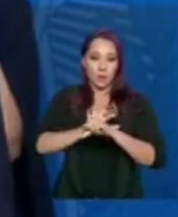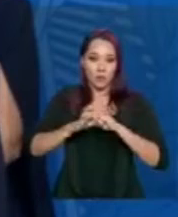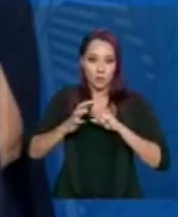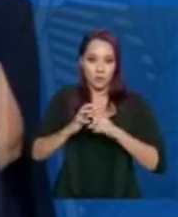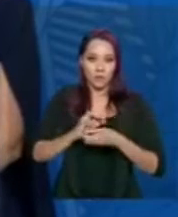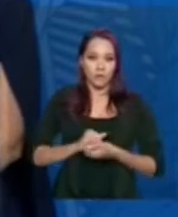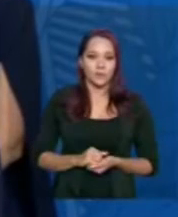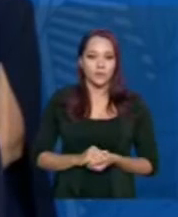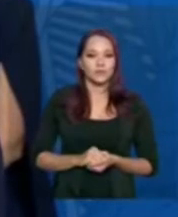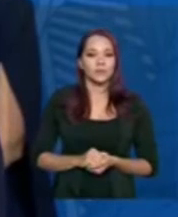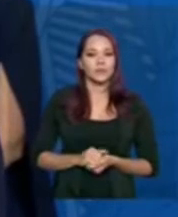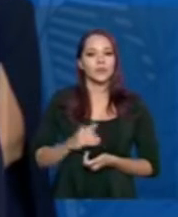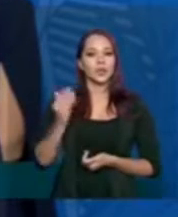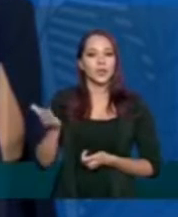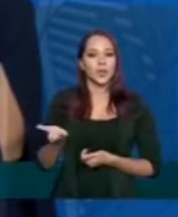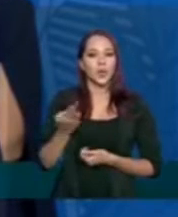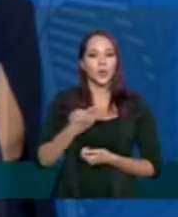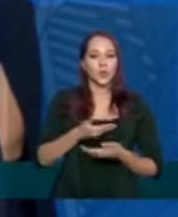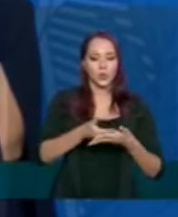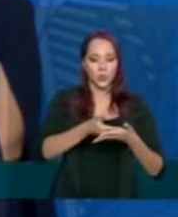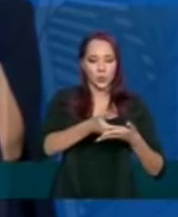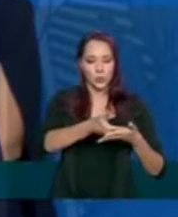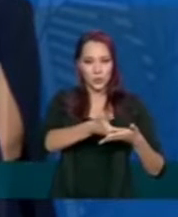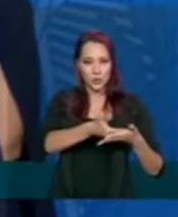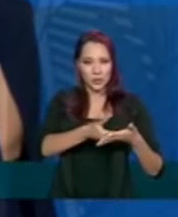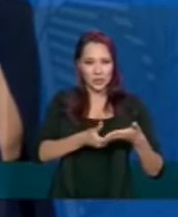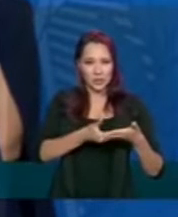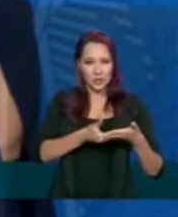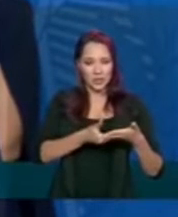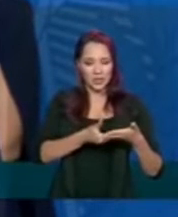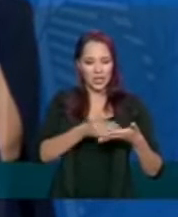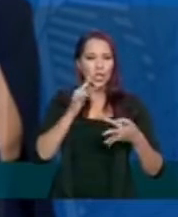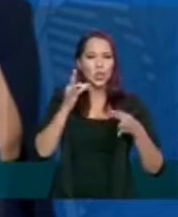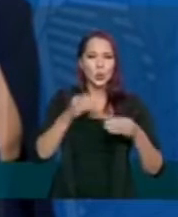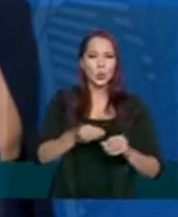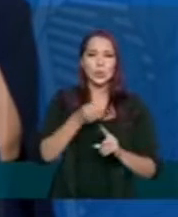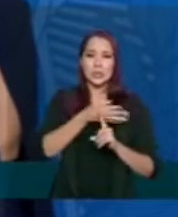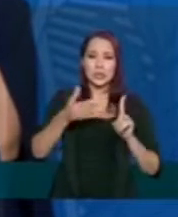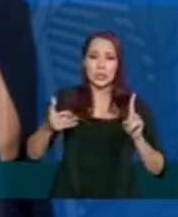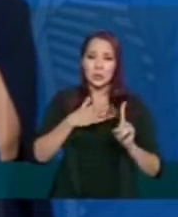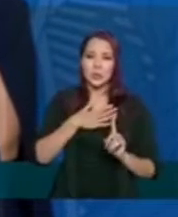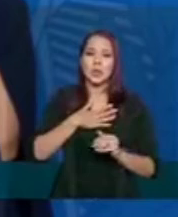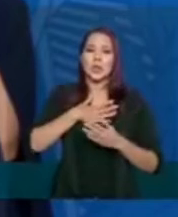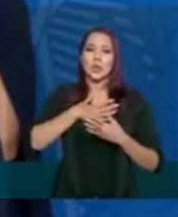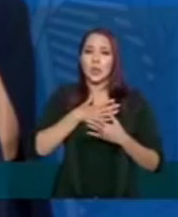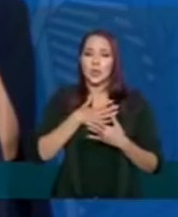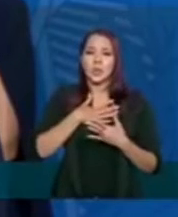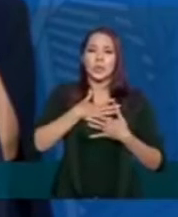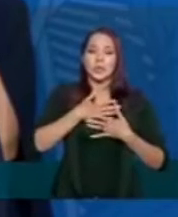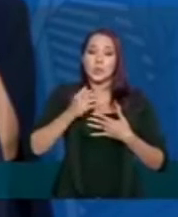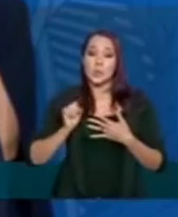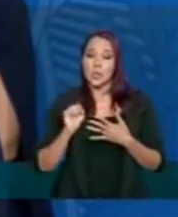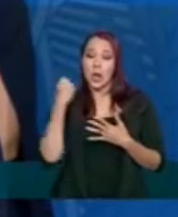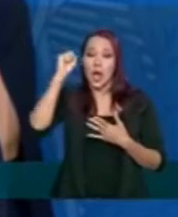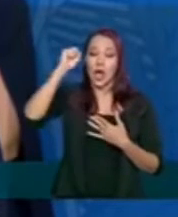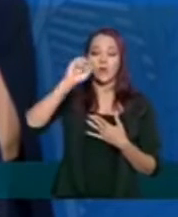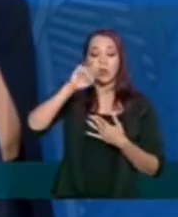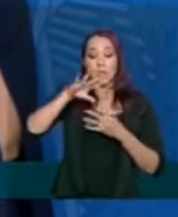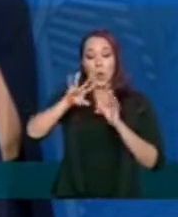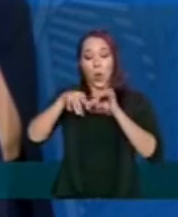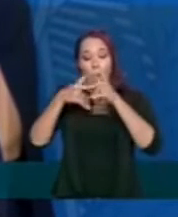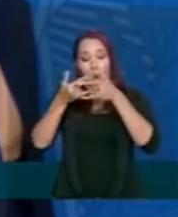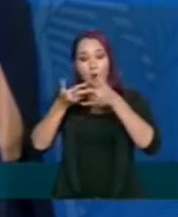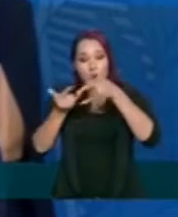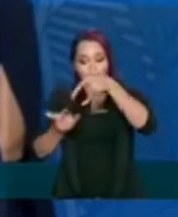-19. Então, no guia de vigilância epidemiológica, todos os casos de SRAG, ou seja, casos graves hospitalizados, eles